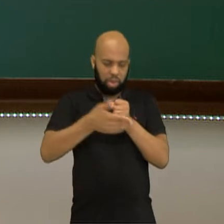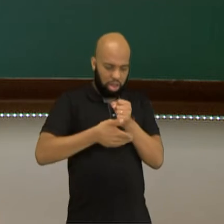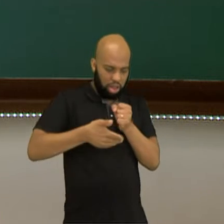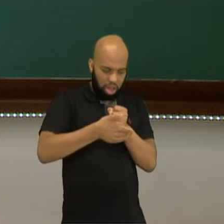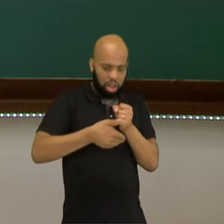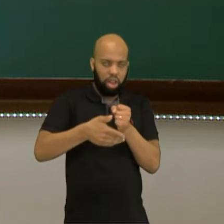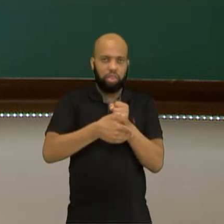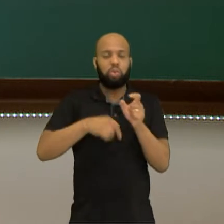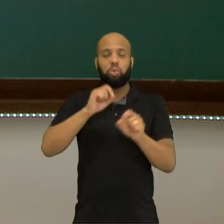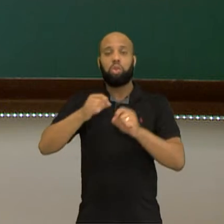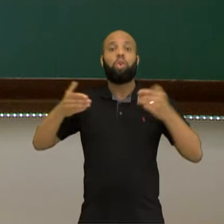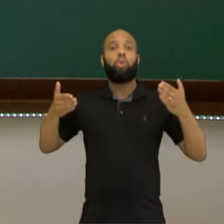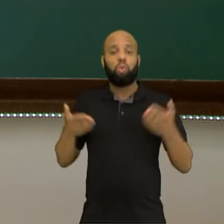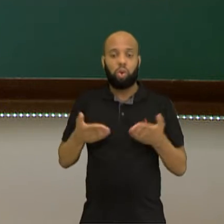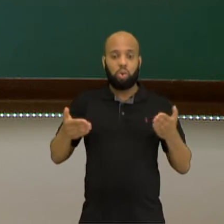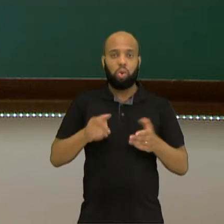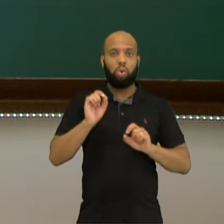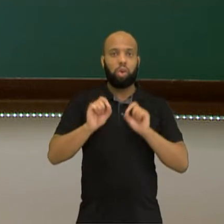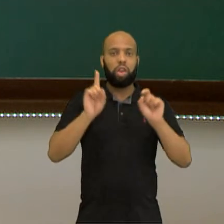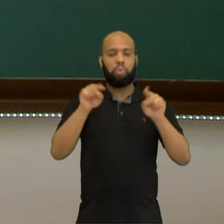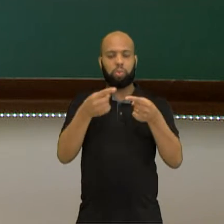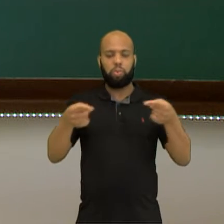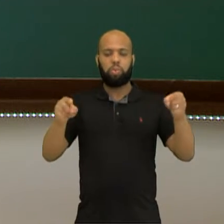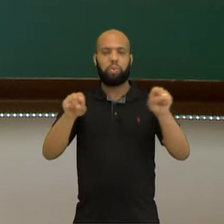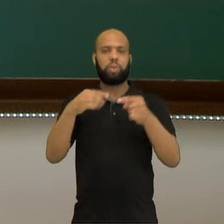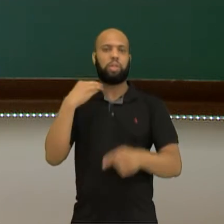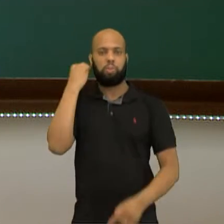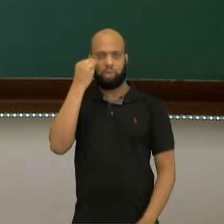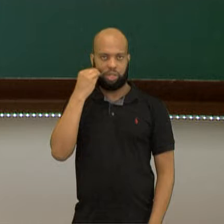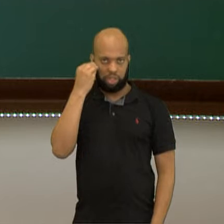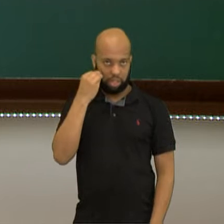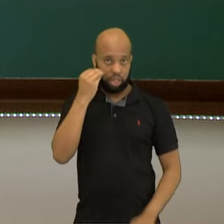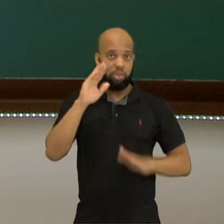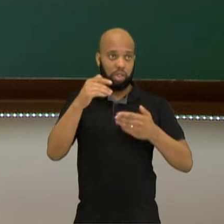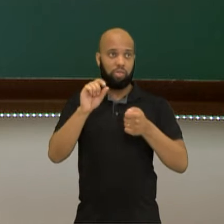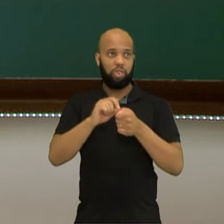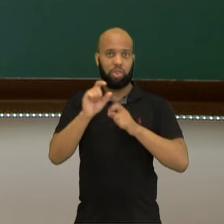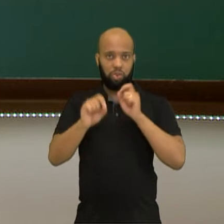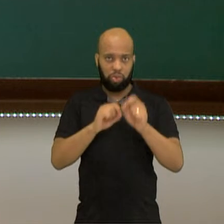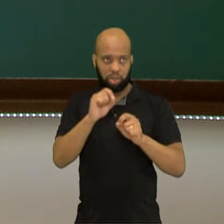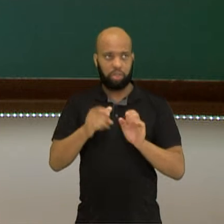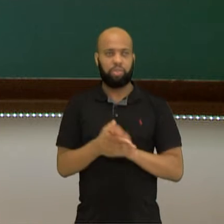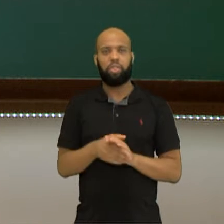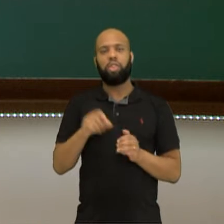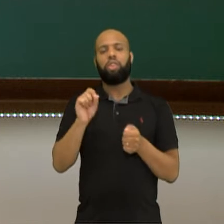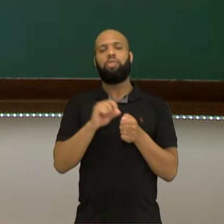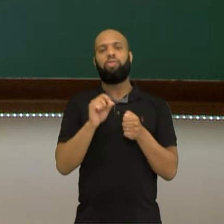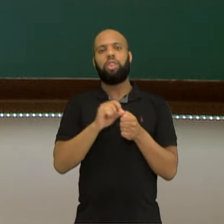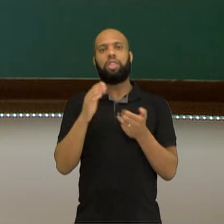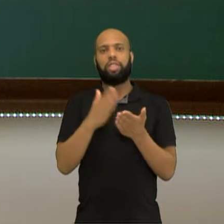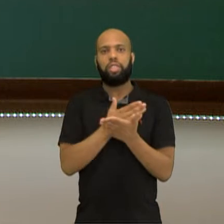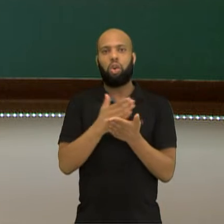bases para aquilo que hoje nós chamamos de música experimental. Ele coloca alguns